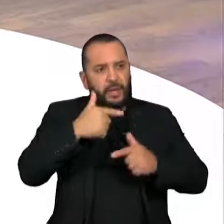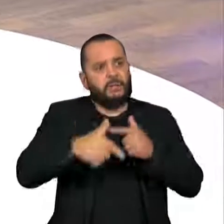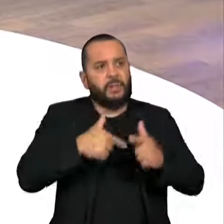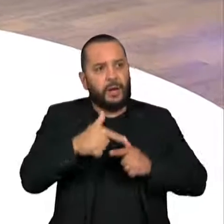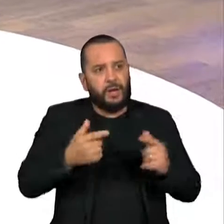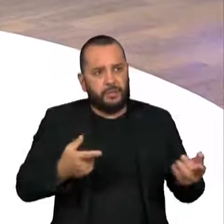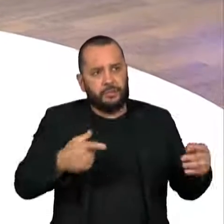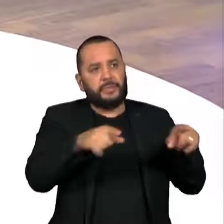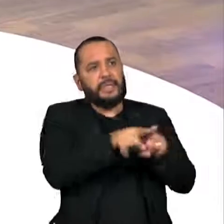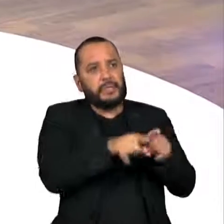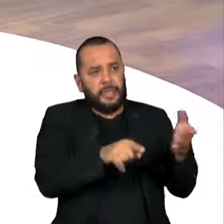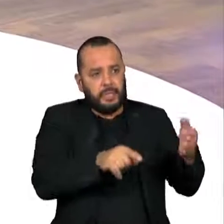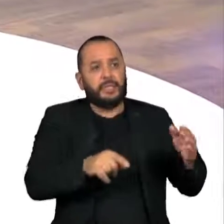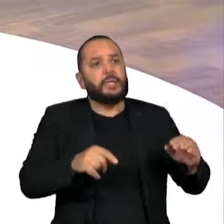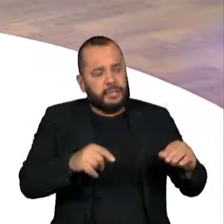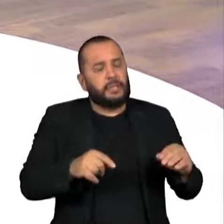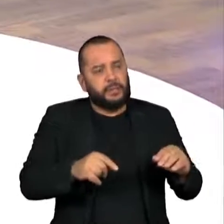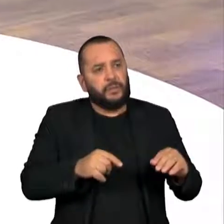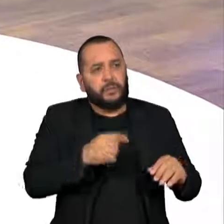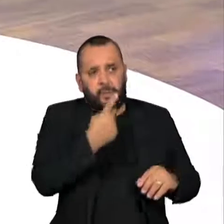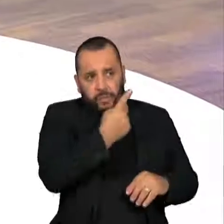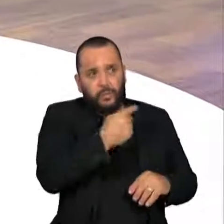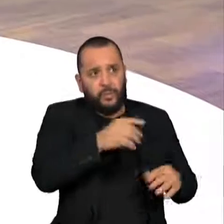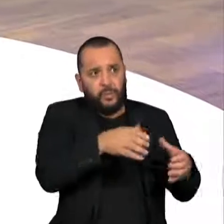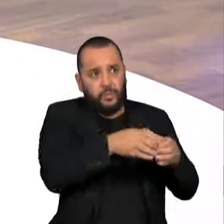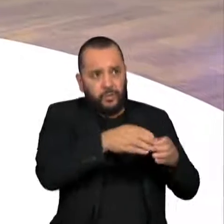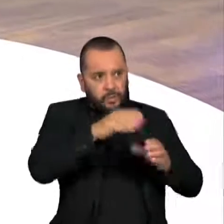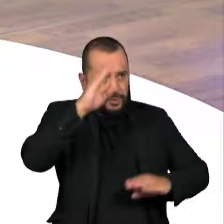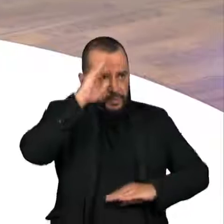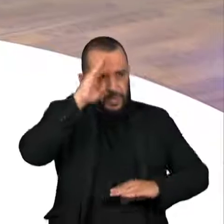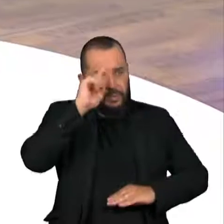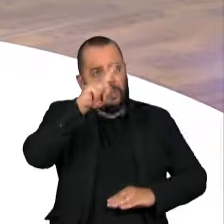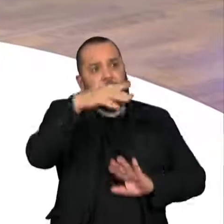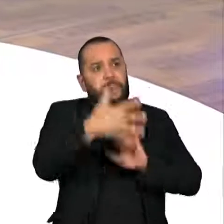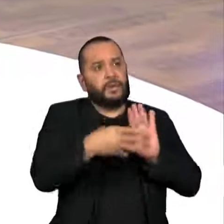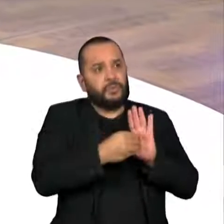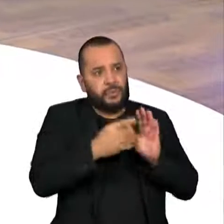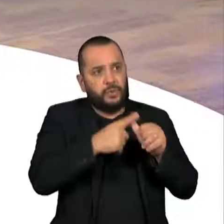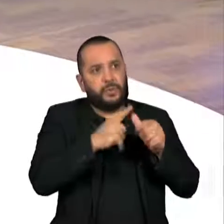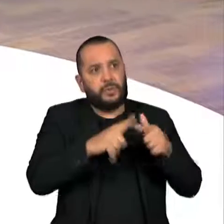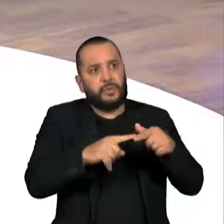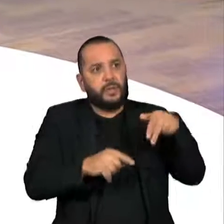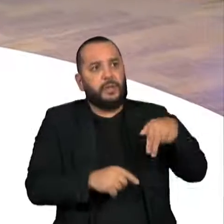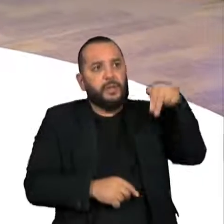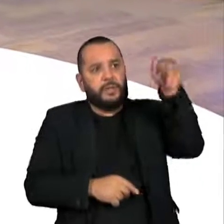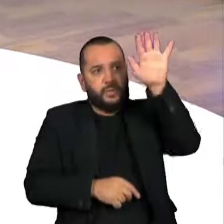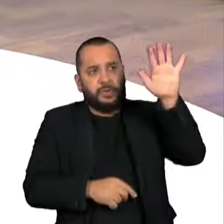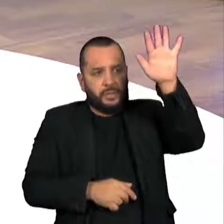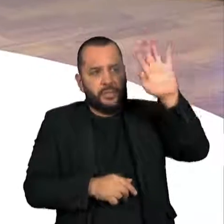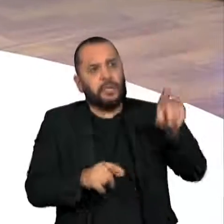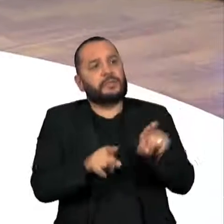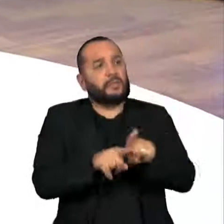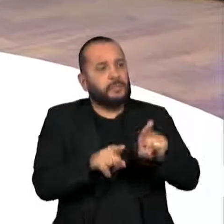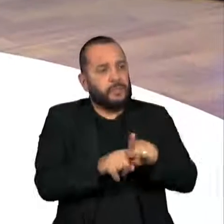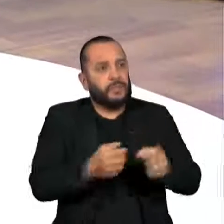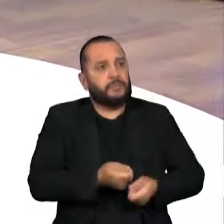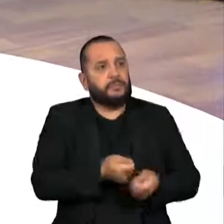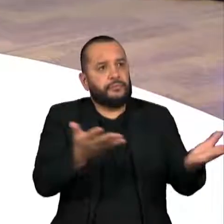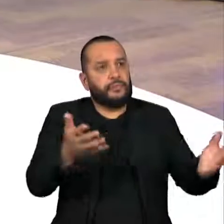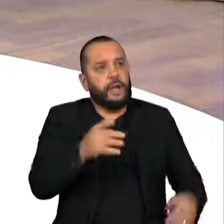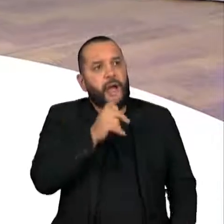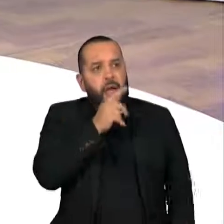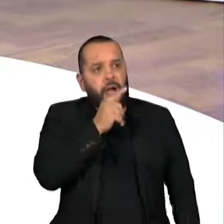Tive no Haiti com eles, tive na Amazônia, tive também no Nordeste, na distribuição de água. Eu